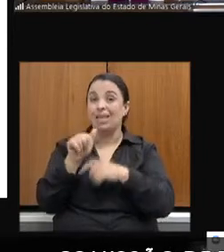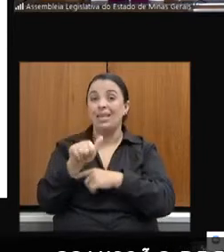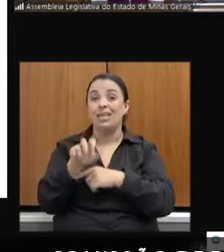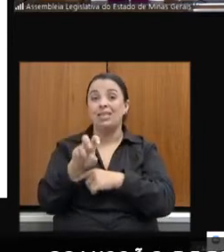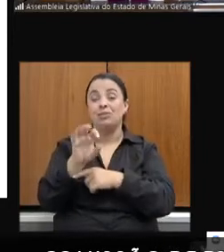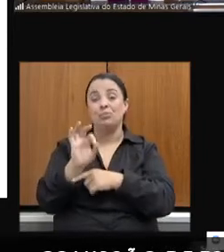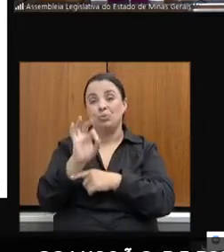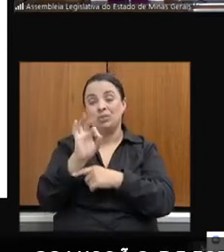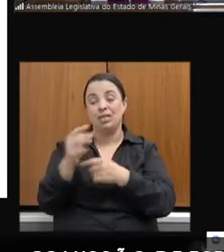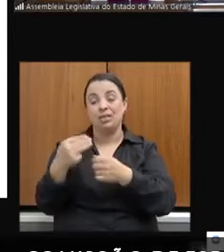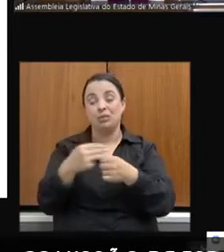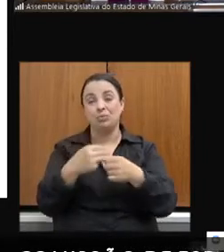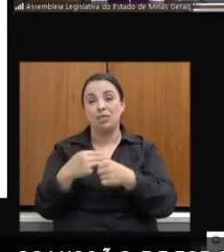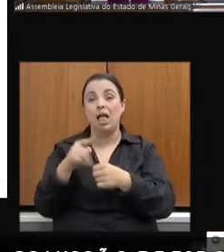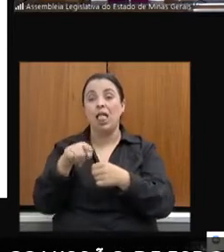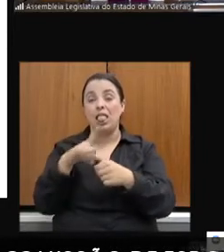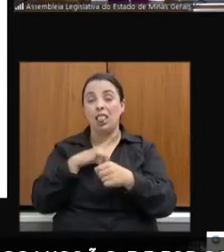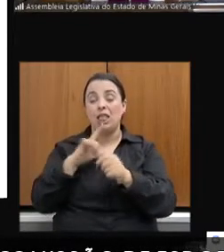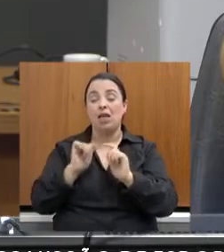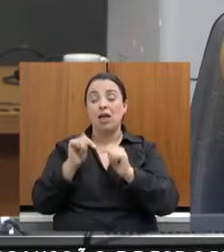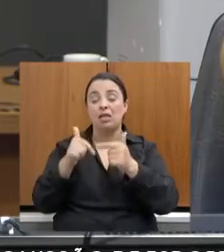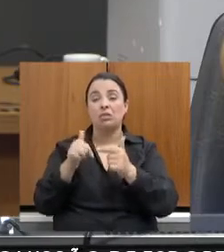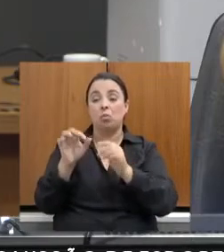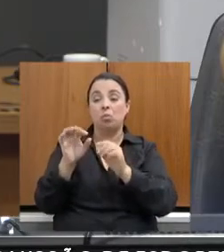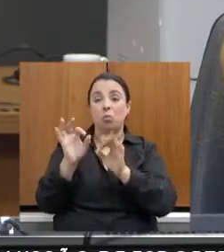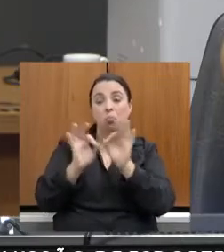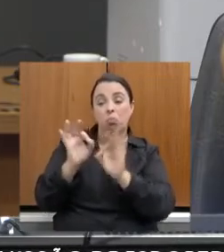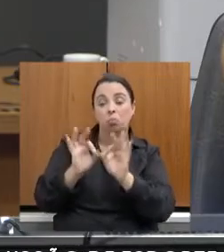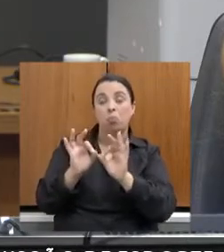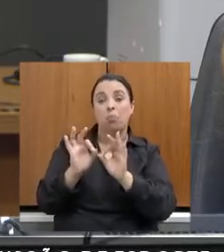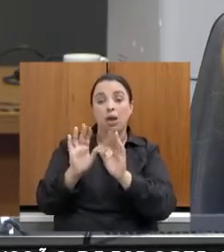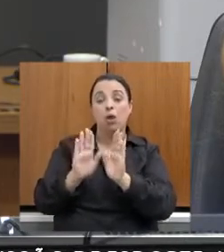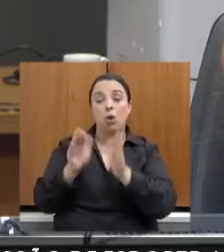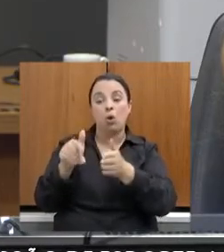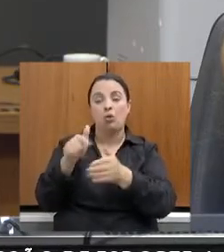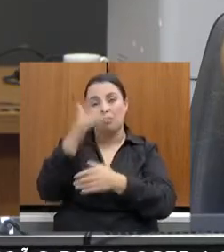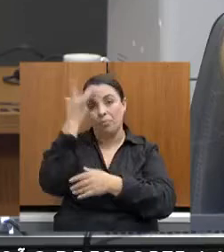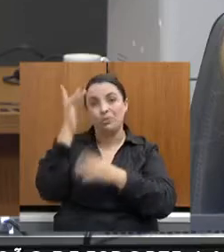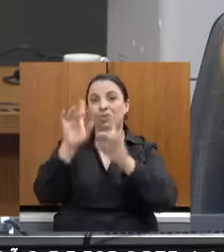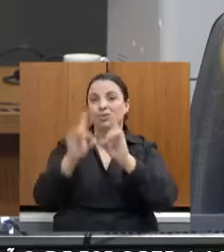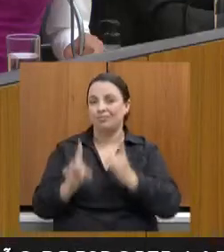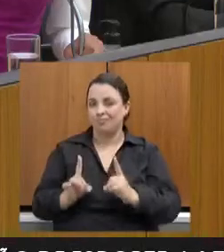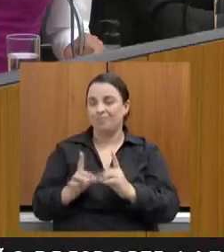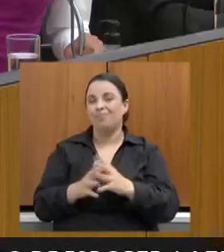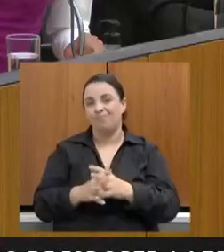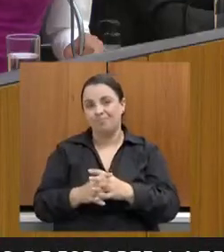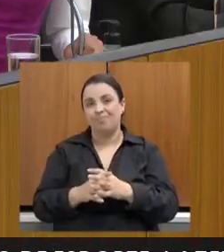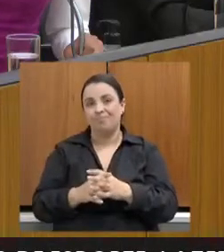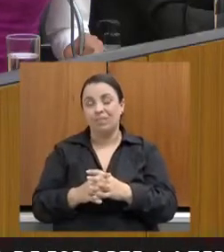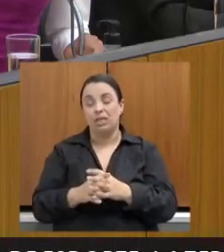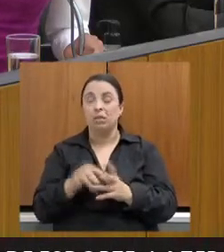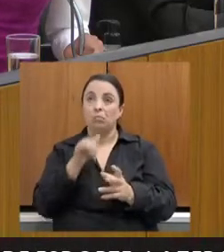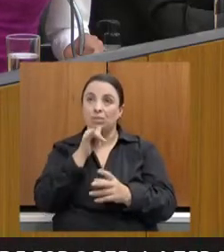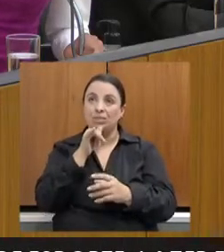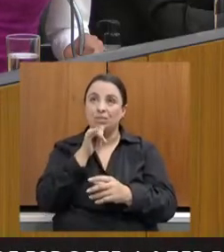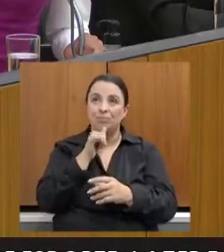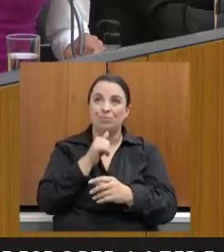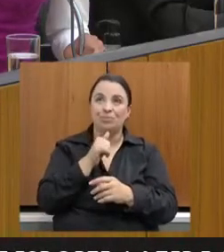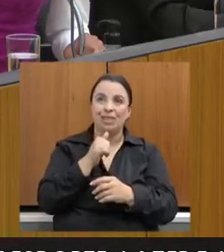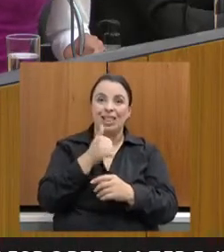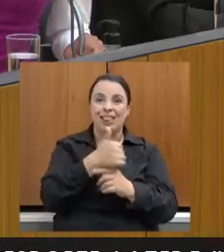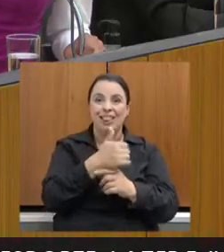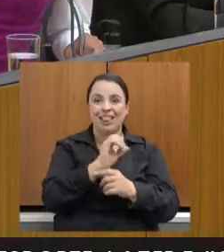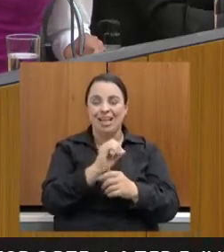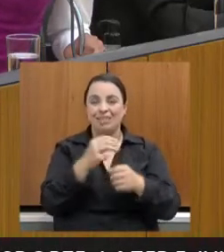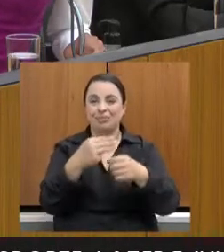realizaram ação ou programa para esse público. Então, a cada 10 municípios, menos